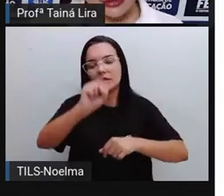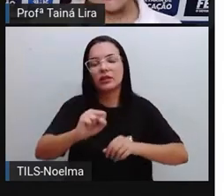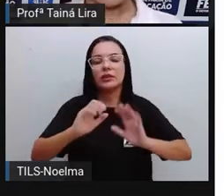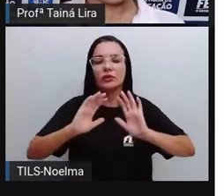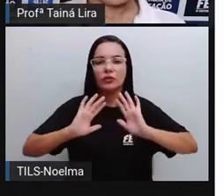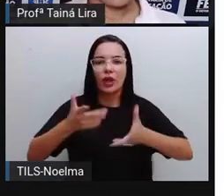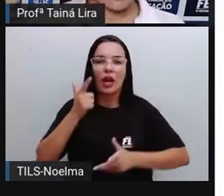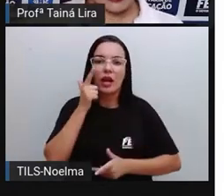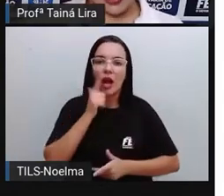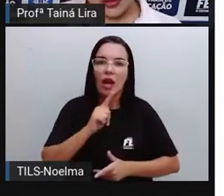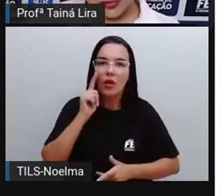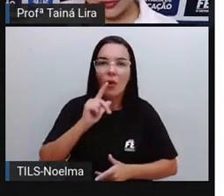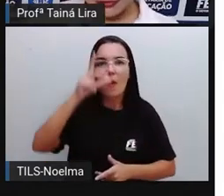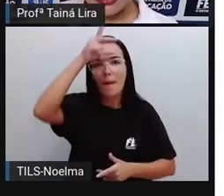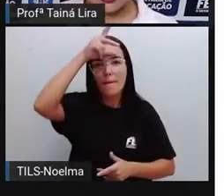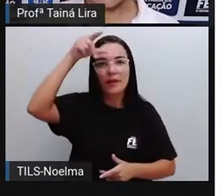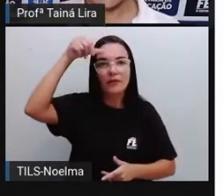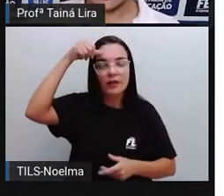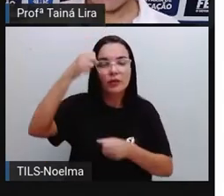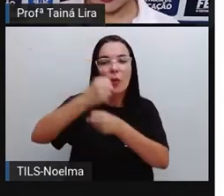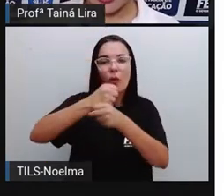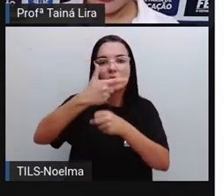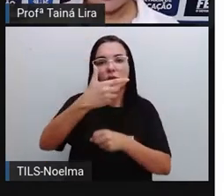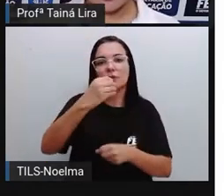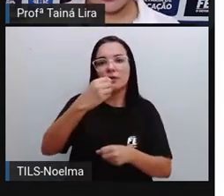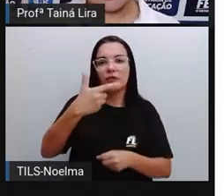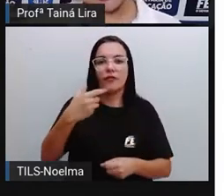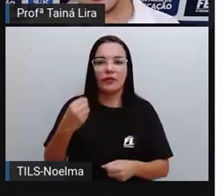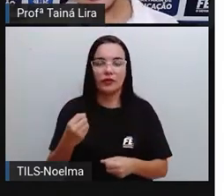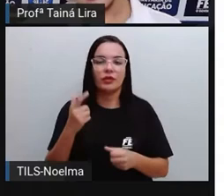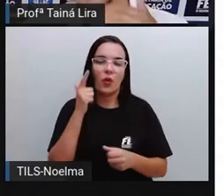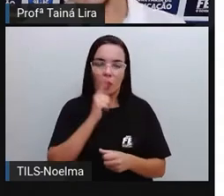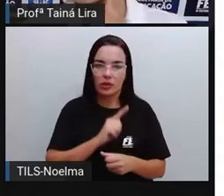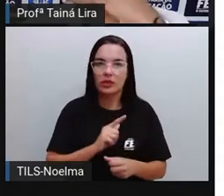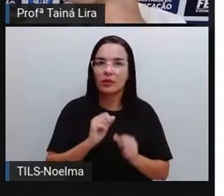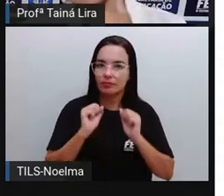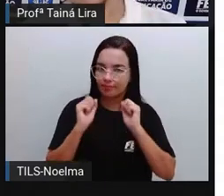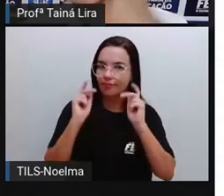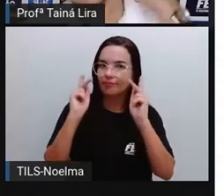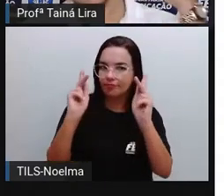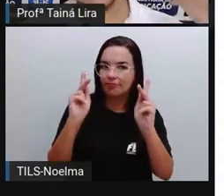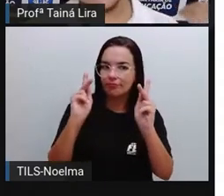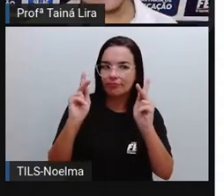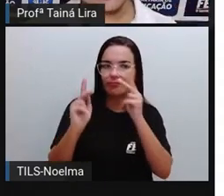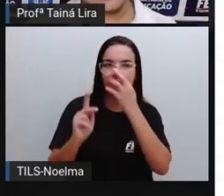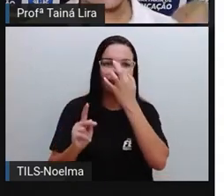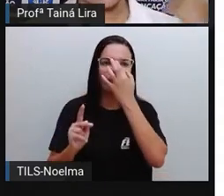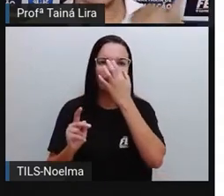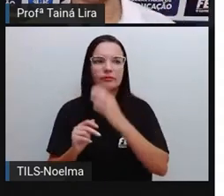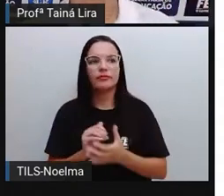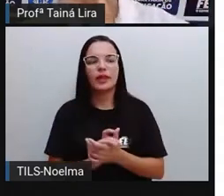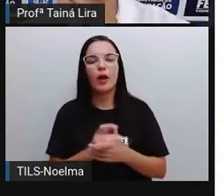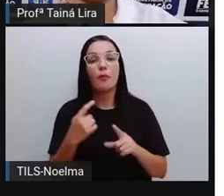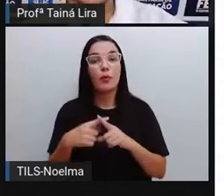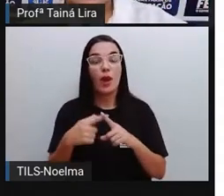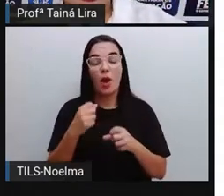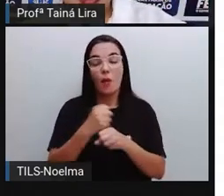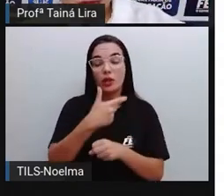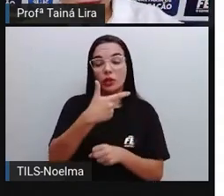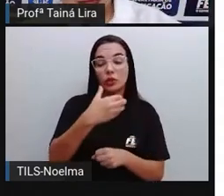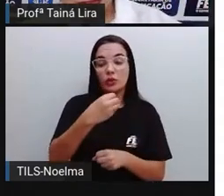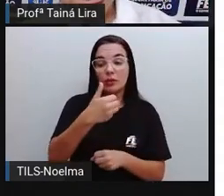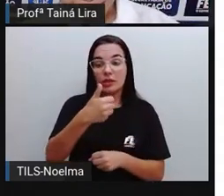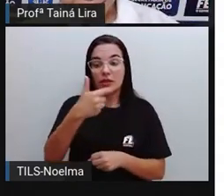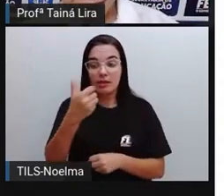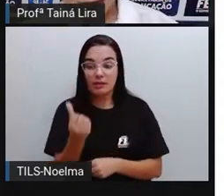reeleito no ano de 2020, tá bom? Ele foi reeleito, né, no ano de 2016 ele concorreu justamente